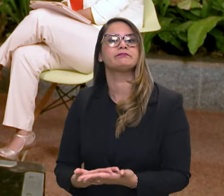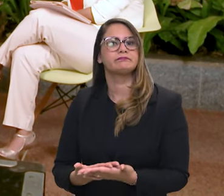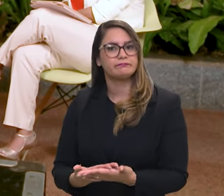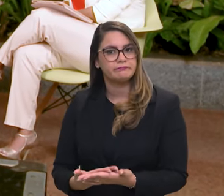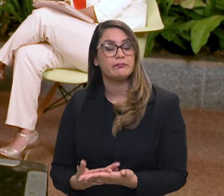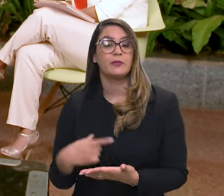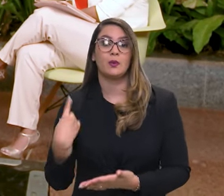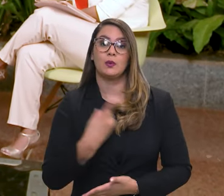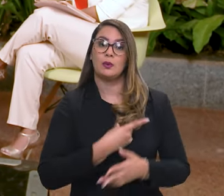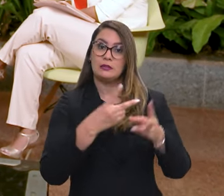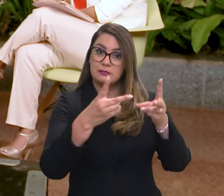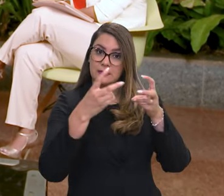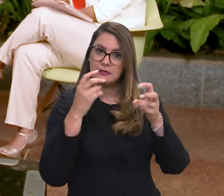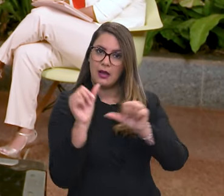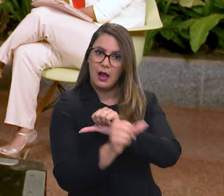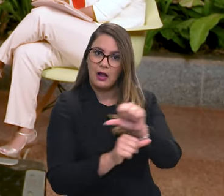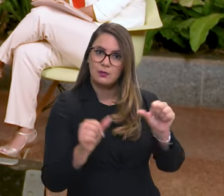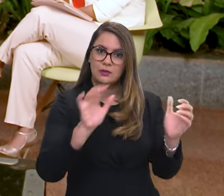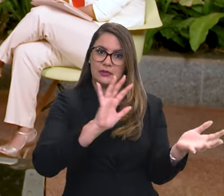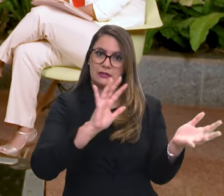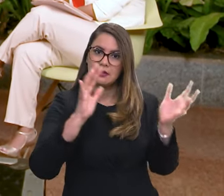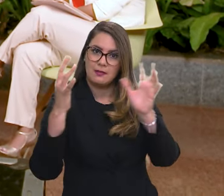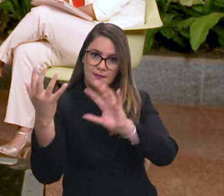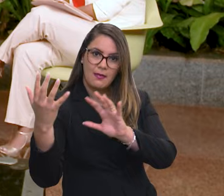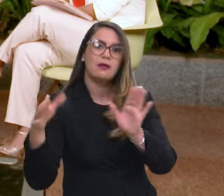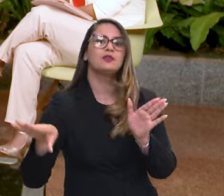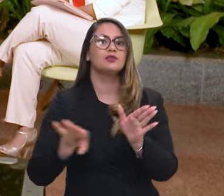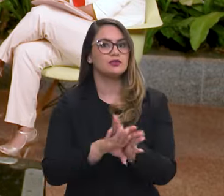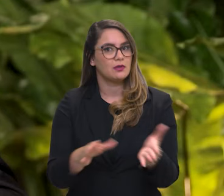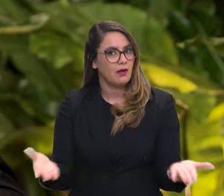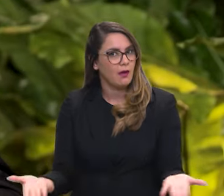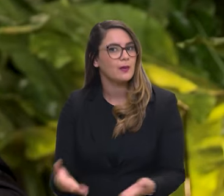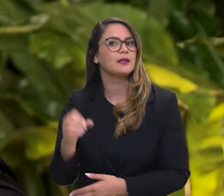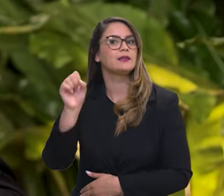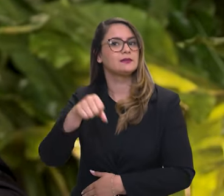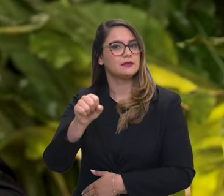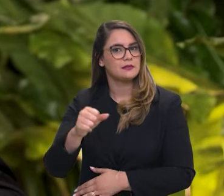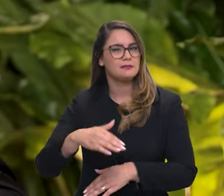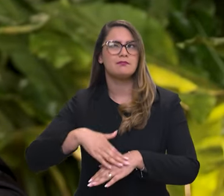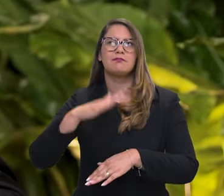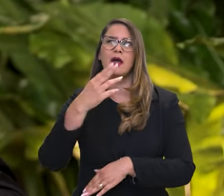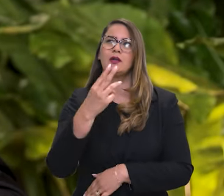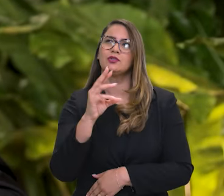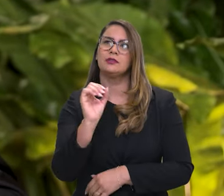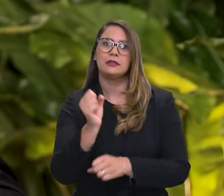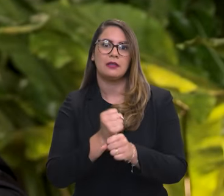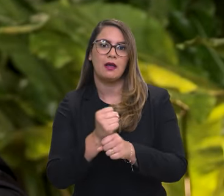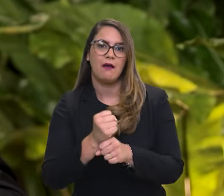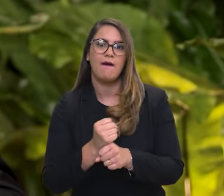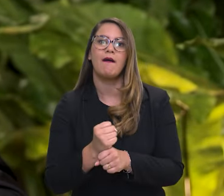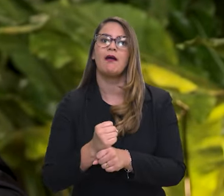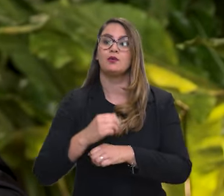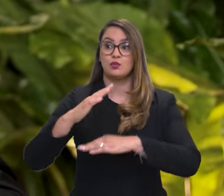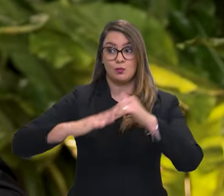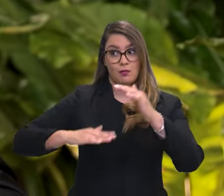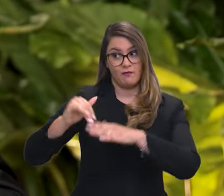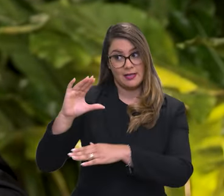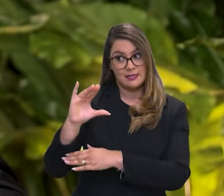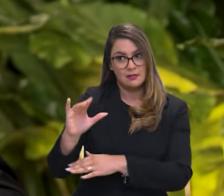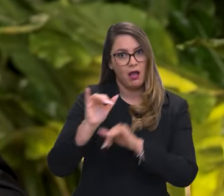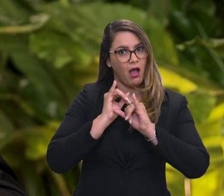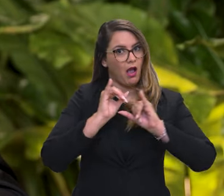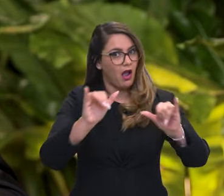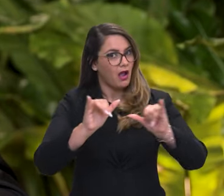climáticas chegaram, chegaram para valer. Faz mais de 30 anos que os cientistas se estão avisando, só para você ter uma ideia,